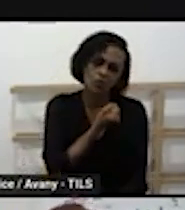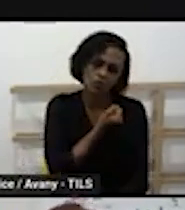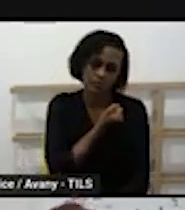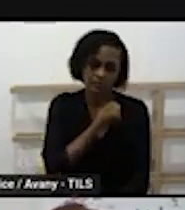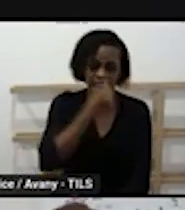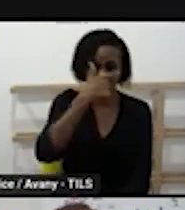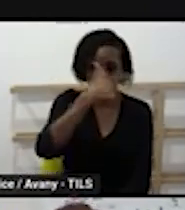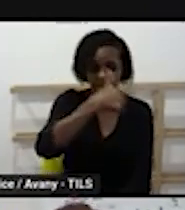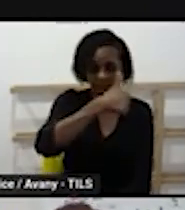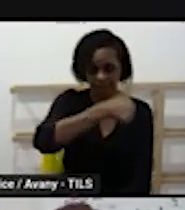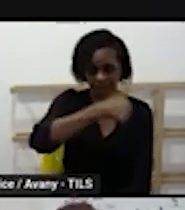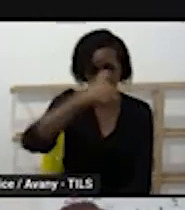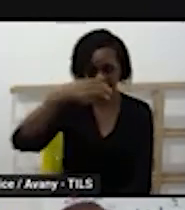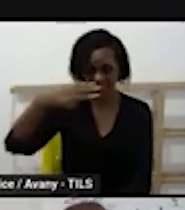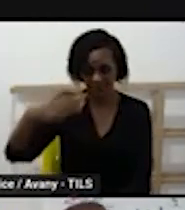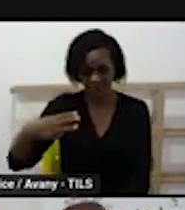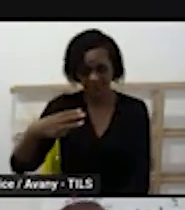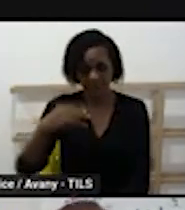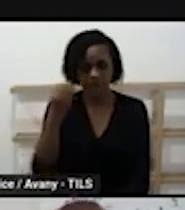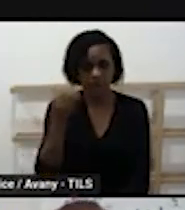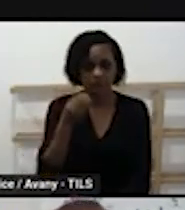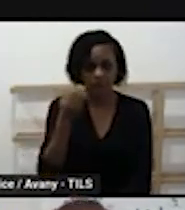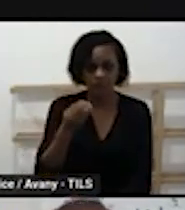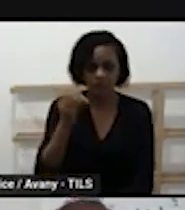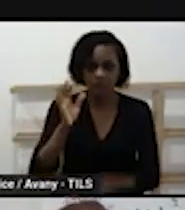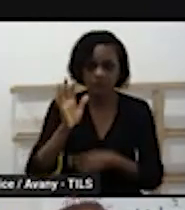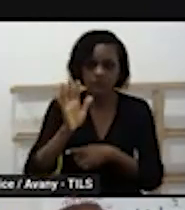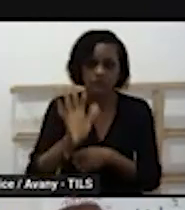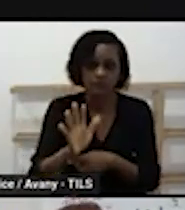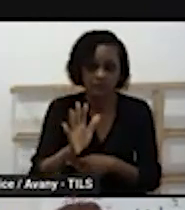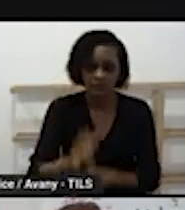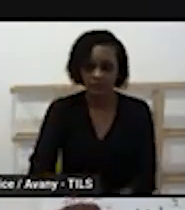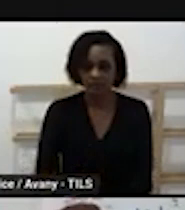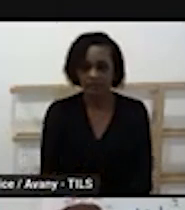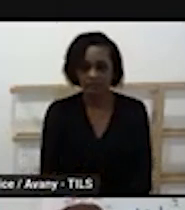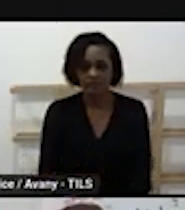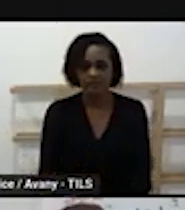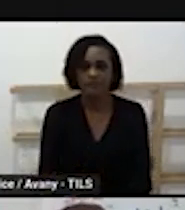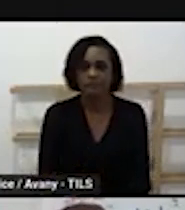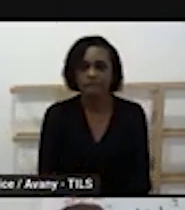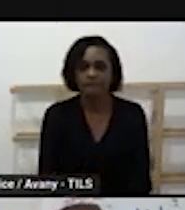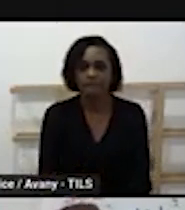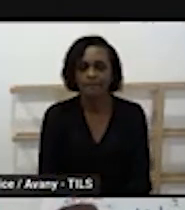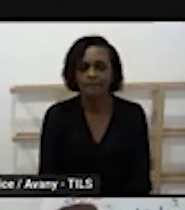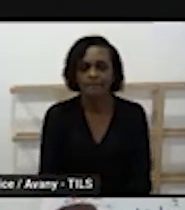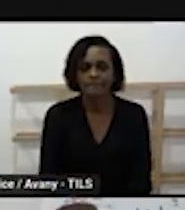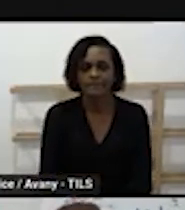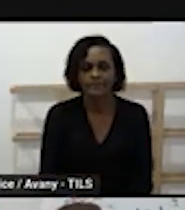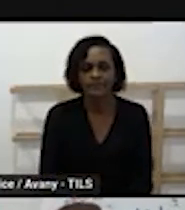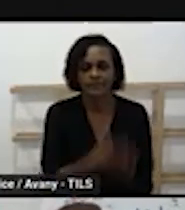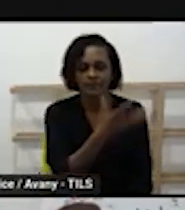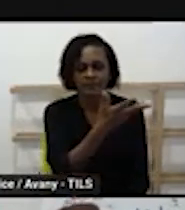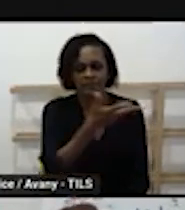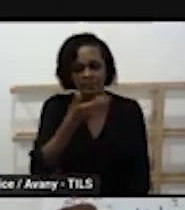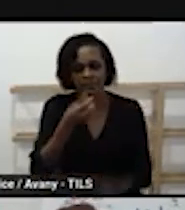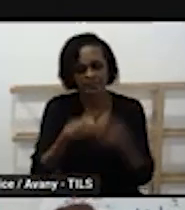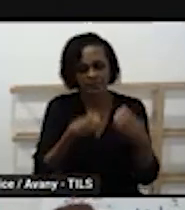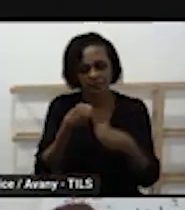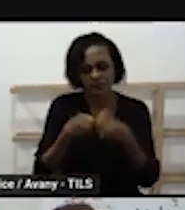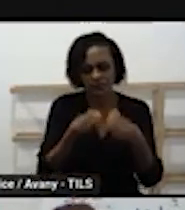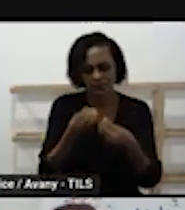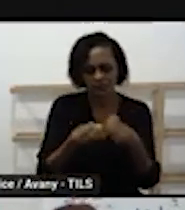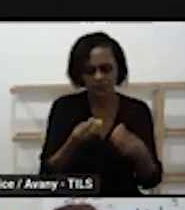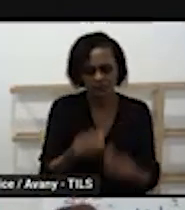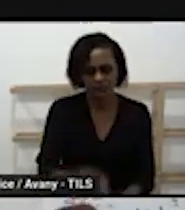de primeiros socorros a gente continua nesse ano em 2023 com essa capacitação então as escolas estão participando dessa